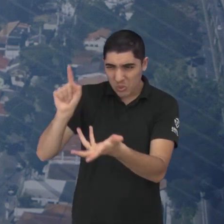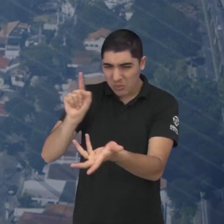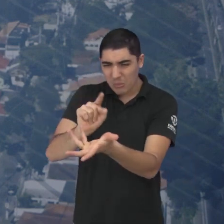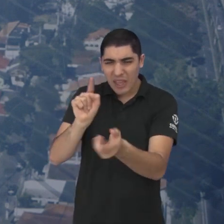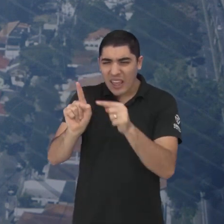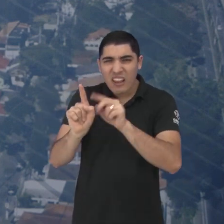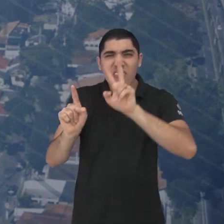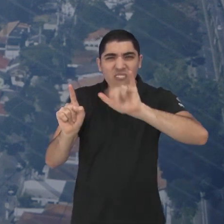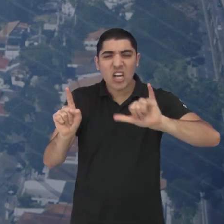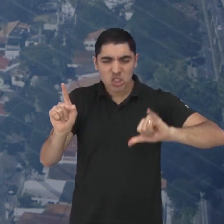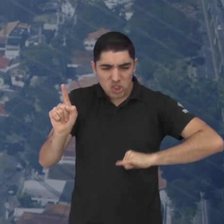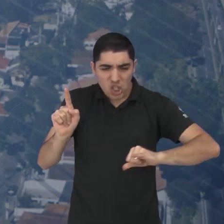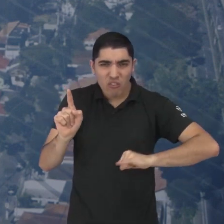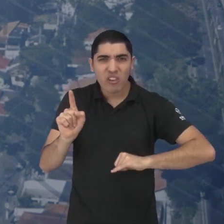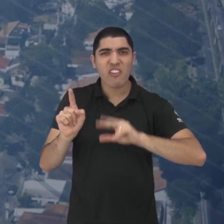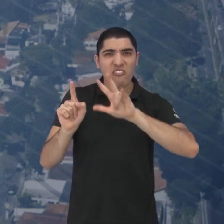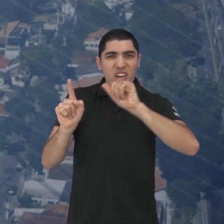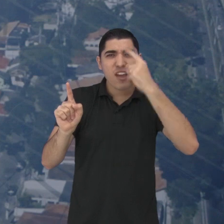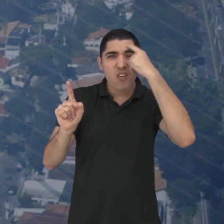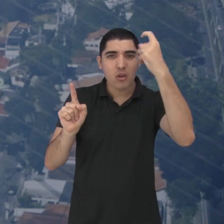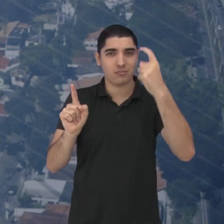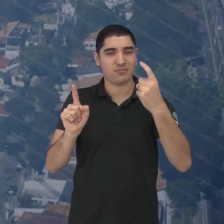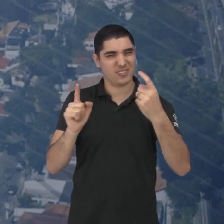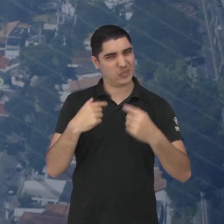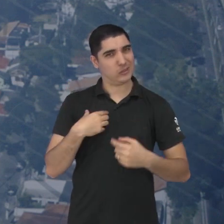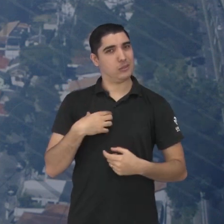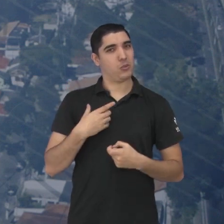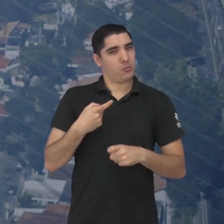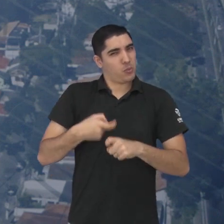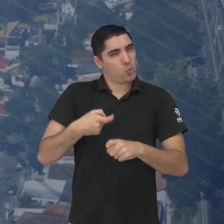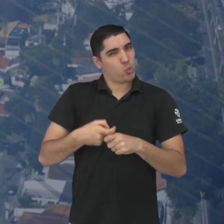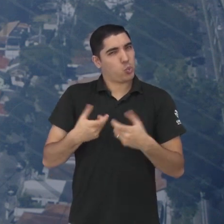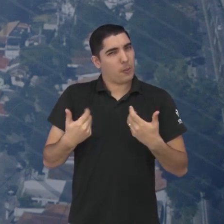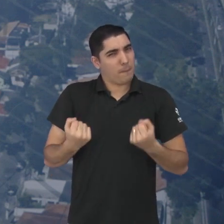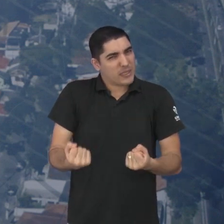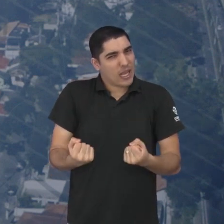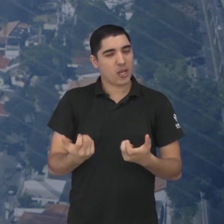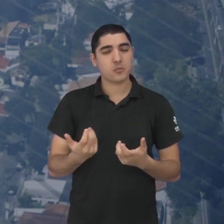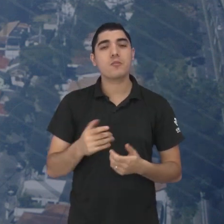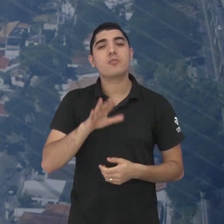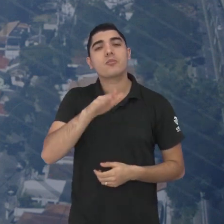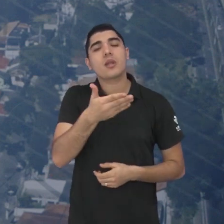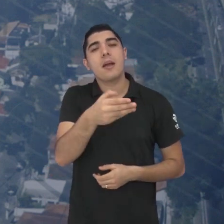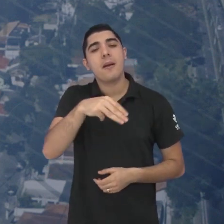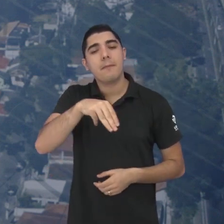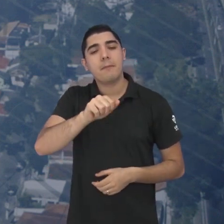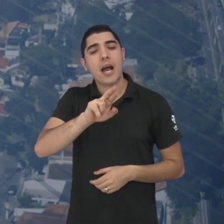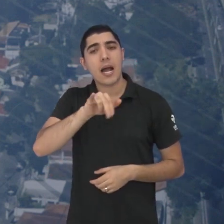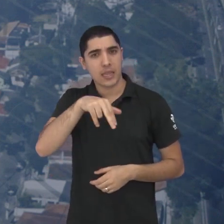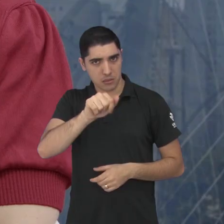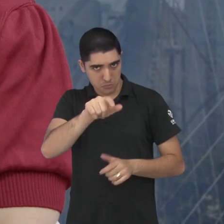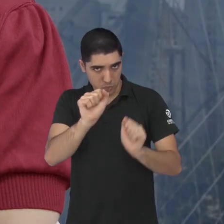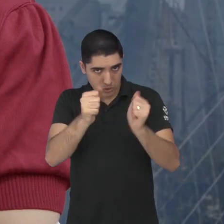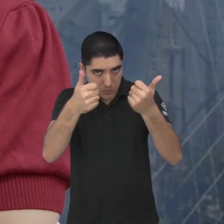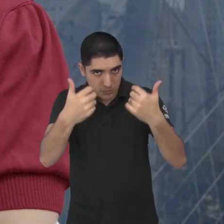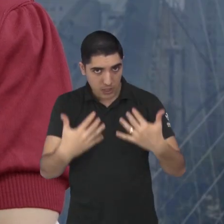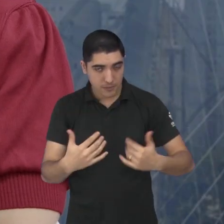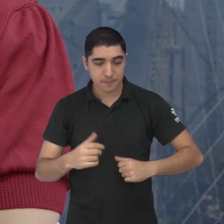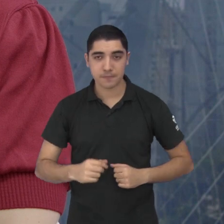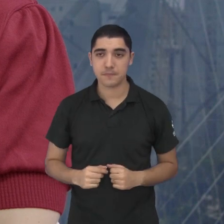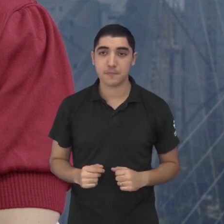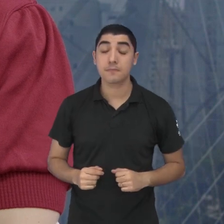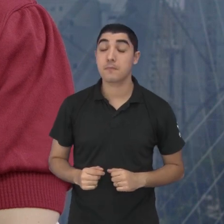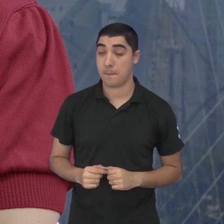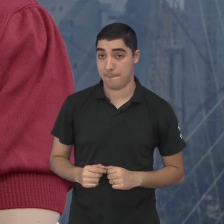onda de violência sofrimento queria que você comentasse um pouquinho sobre isso Marina começar com você certo bom